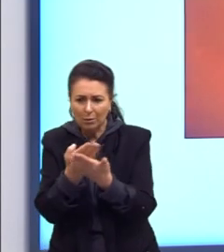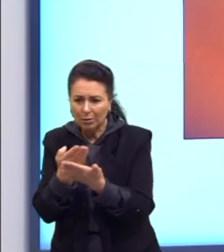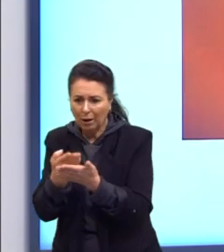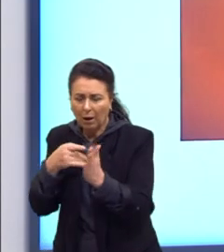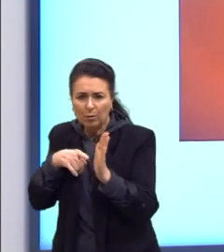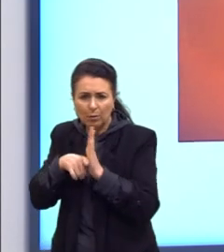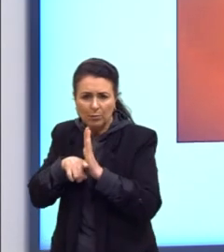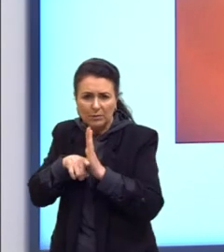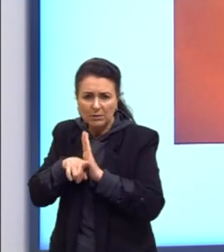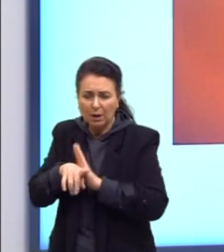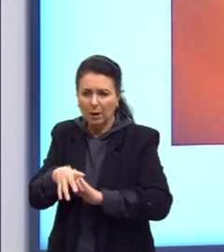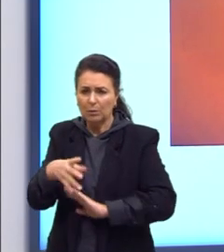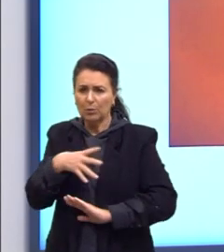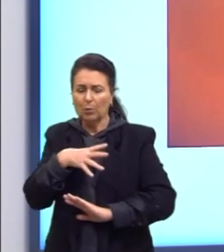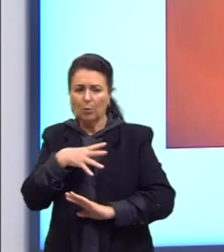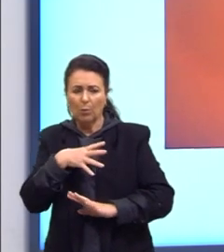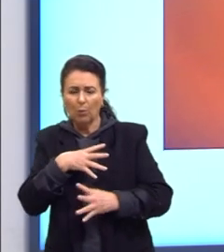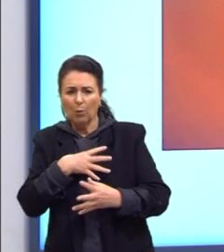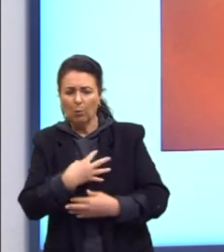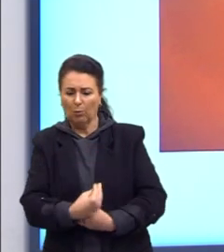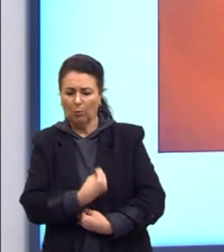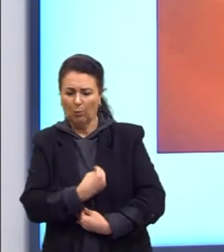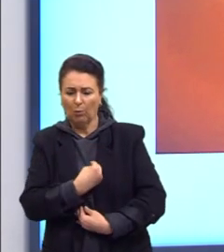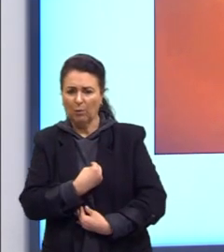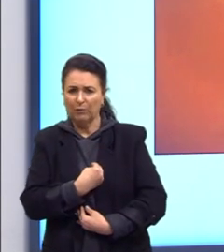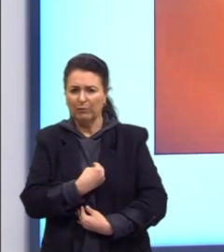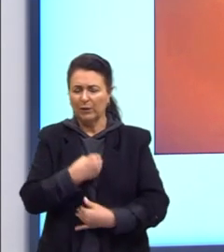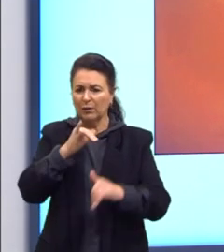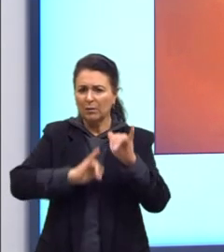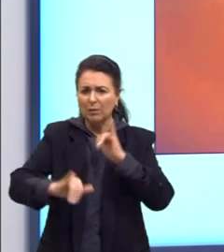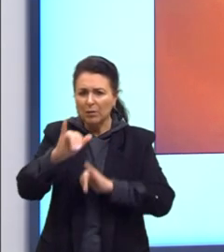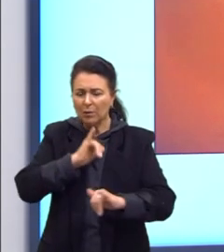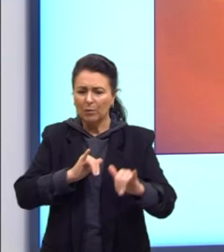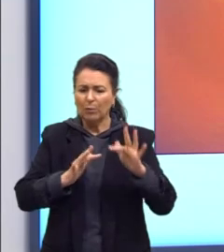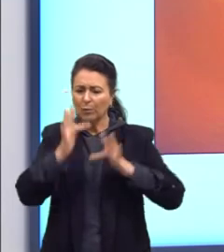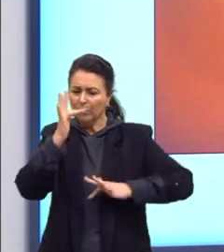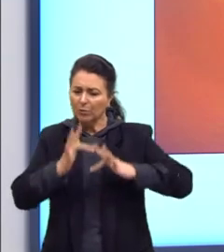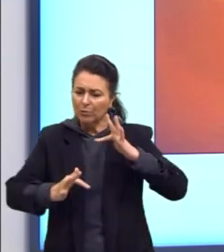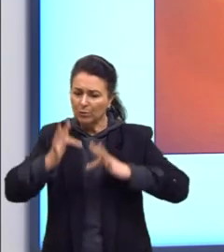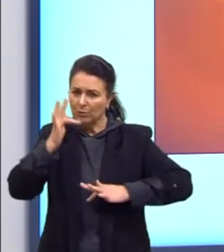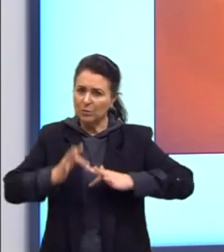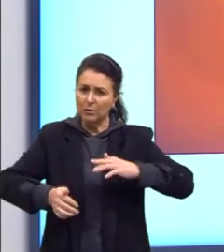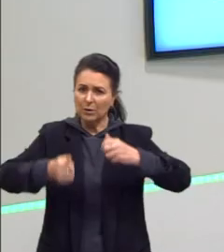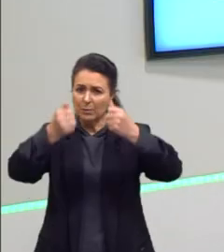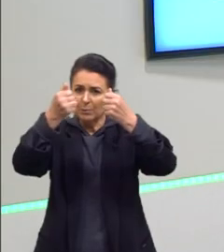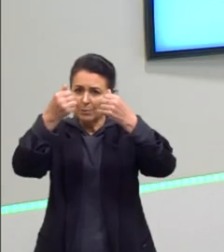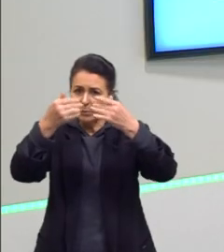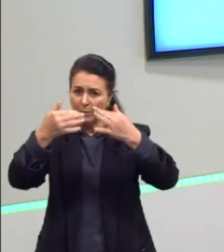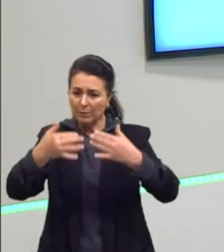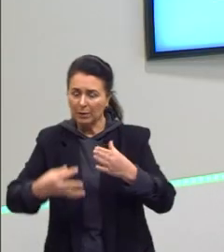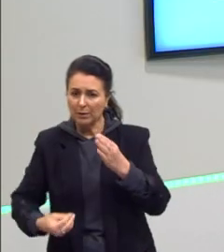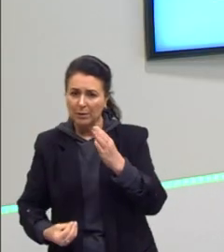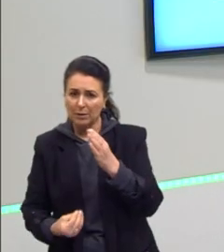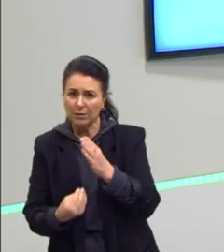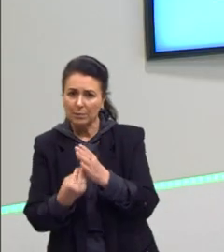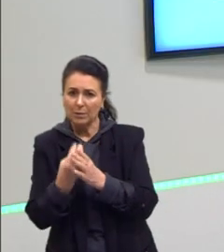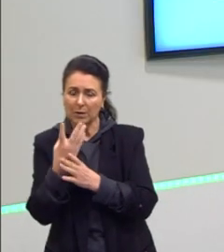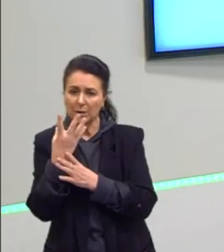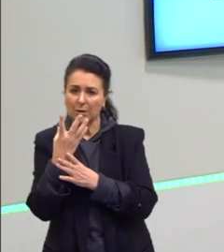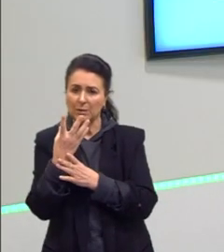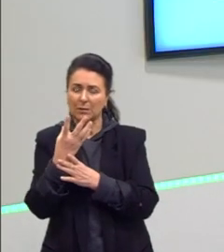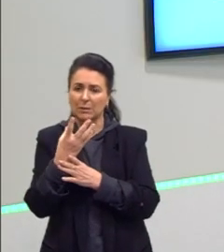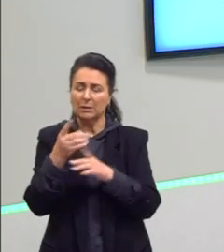com os fatos bioquímicos, fisiológicos, para explicar a origem dessas novas, dessas